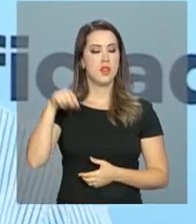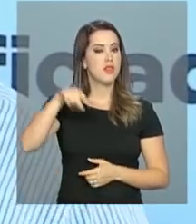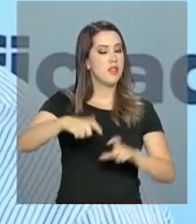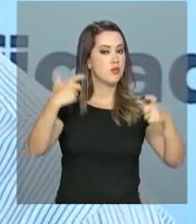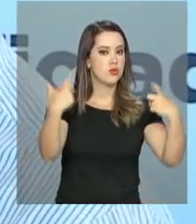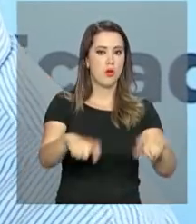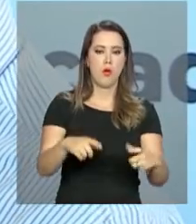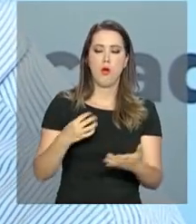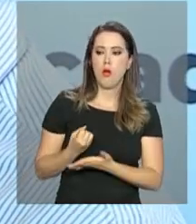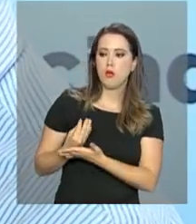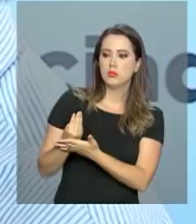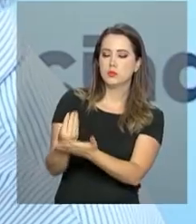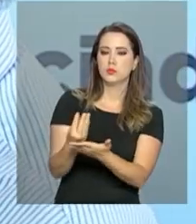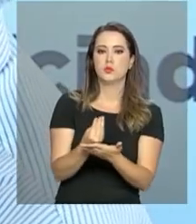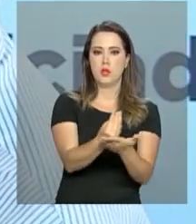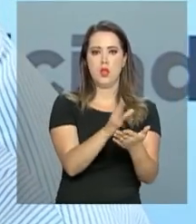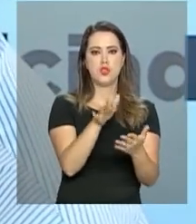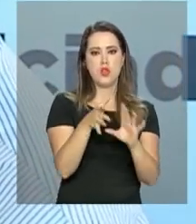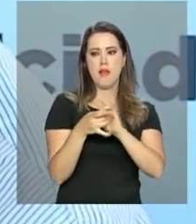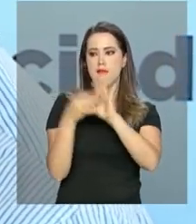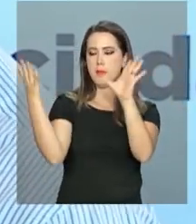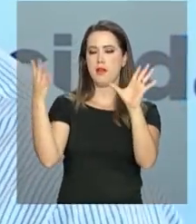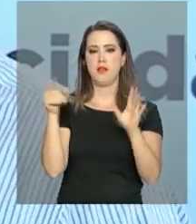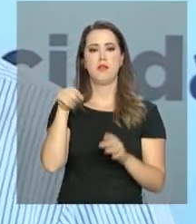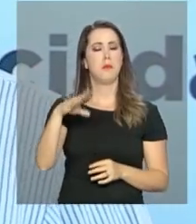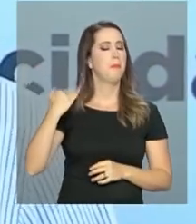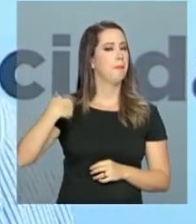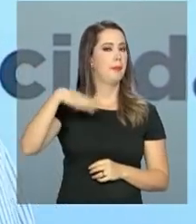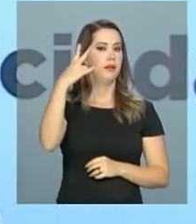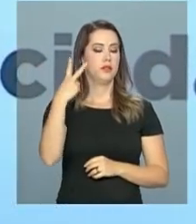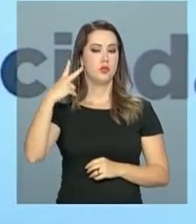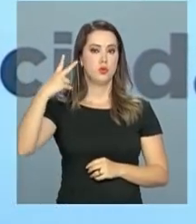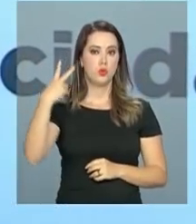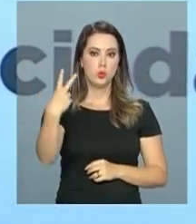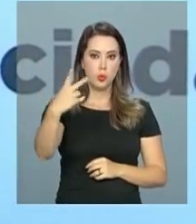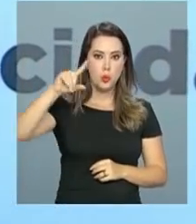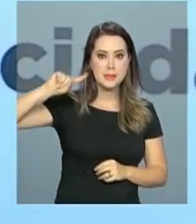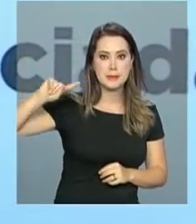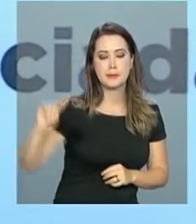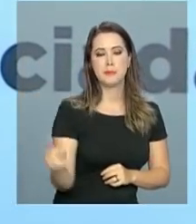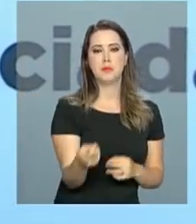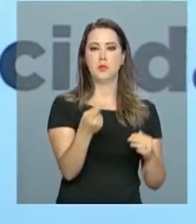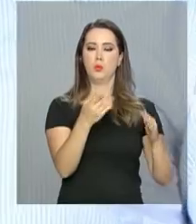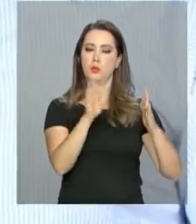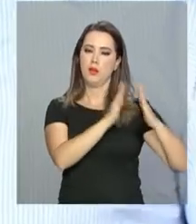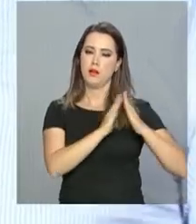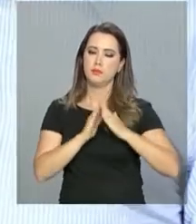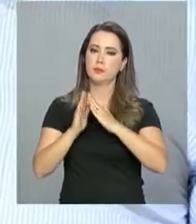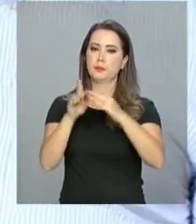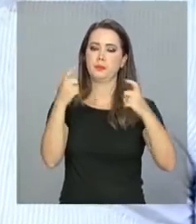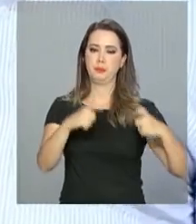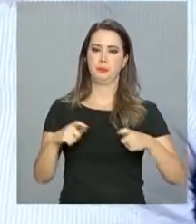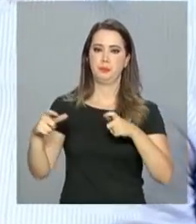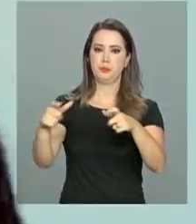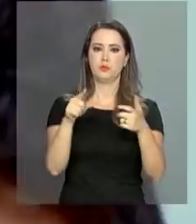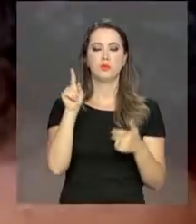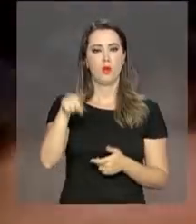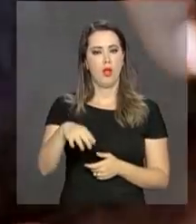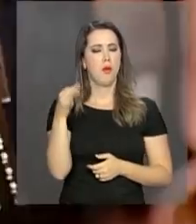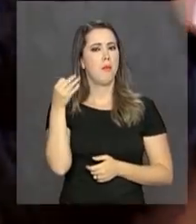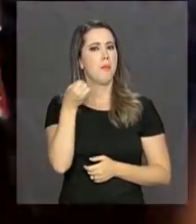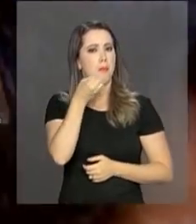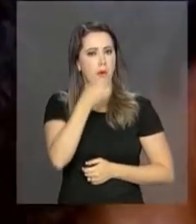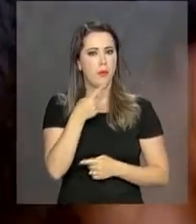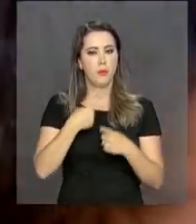região, nós vamos, já autorizei, né, mais duas mil residências nesta região. De modo que é uma satisfação extraordinária,